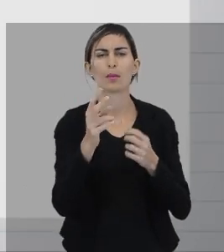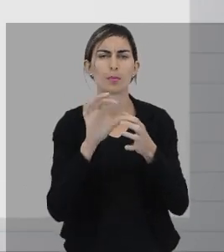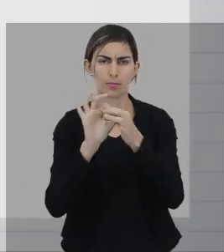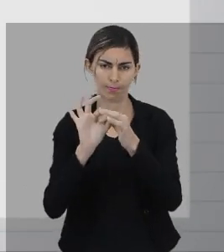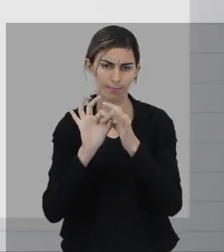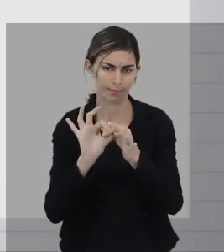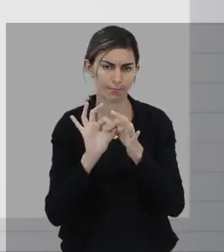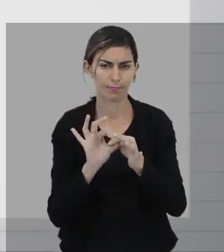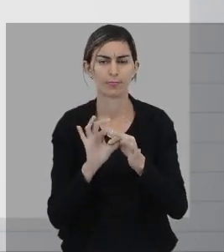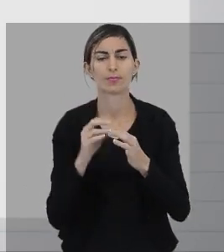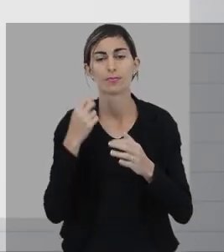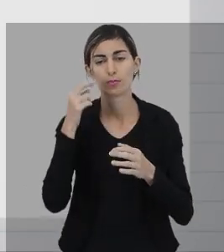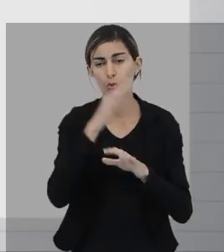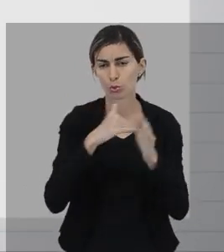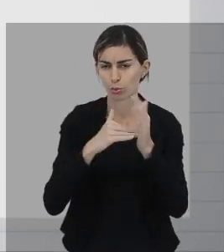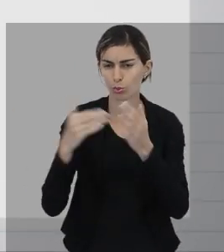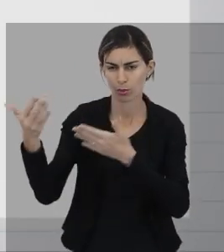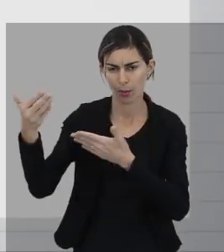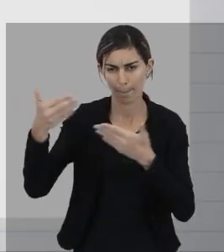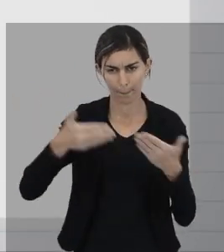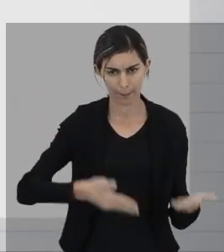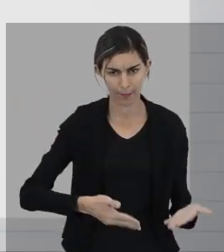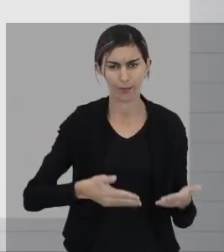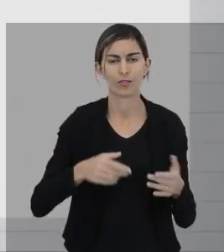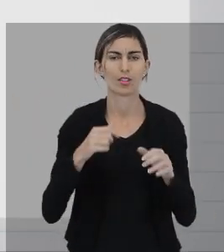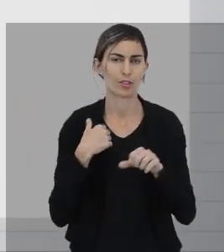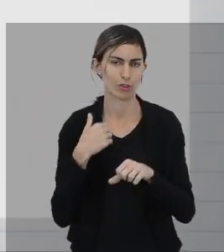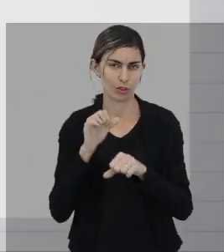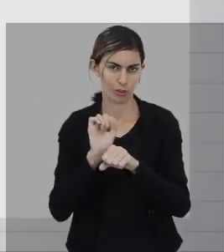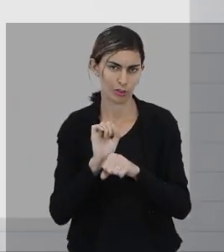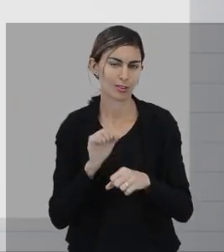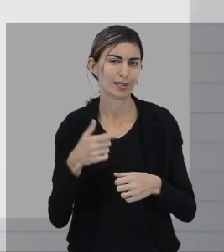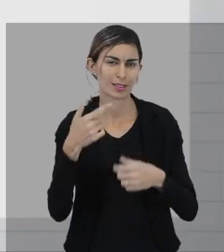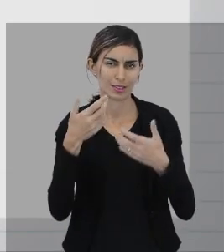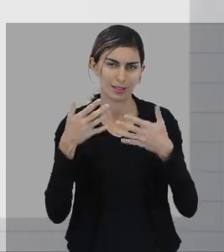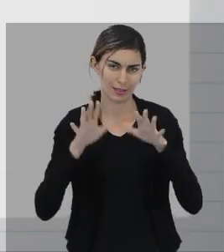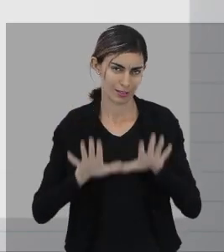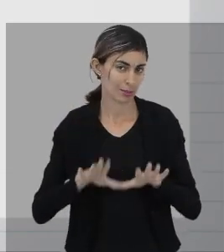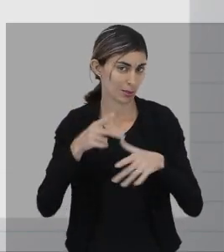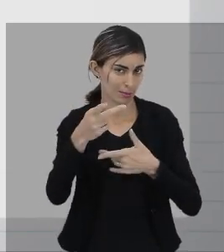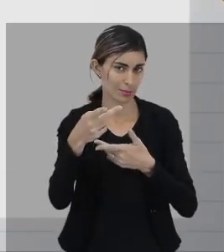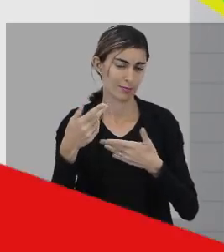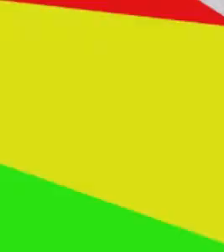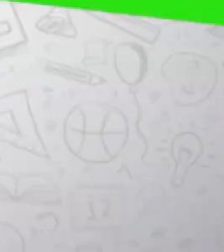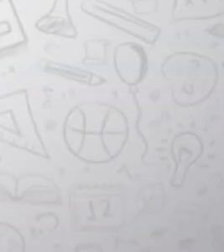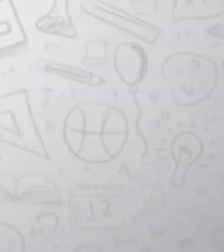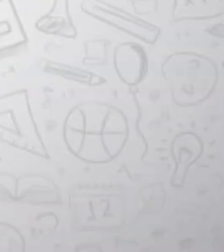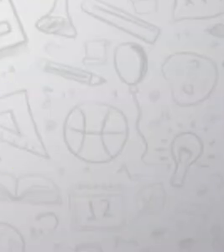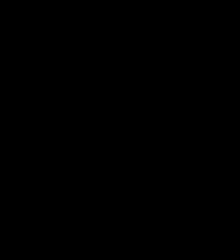muito juntos. Sejam todos muito bem-vindos e estamos sempre à sua disposição.